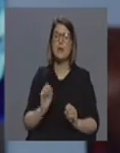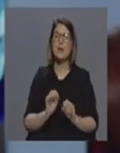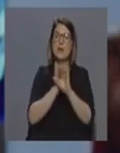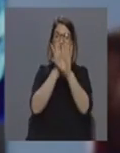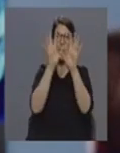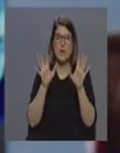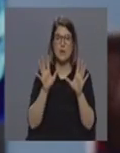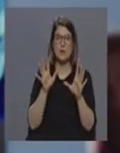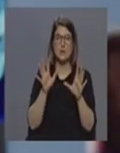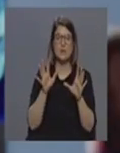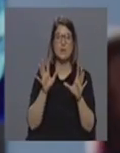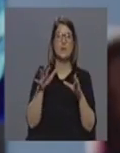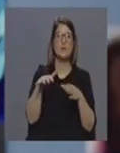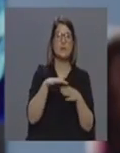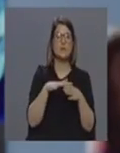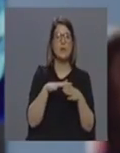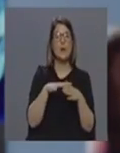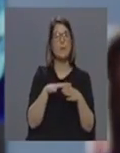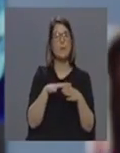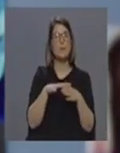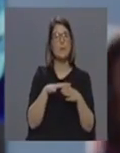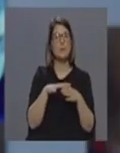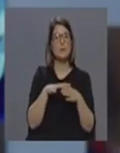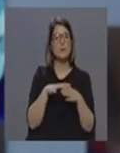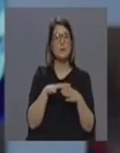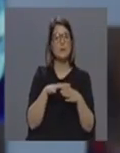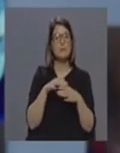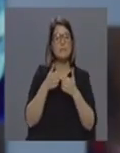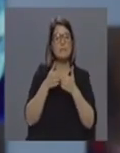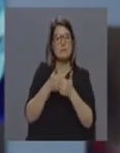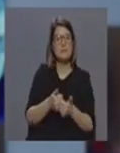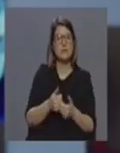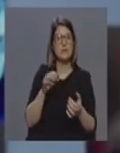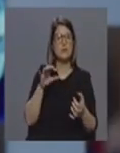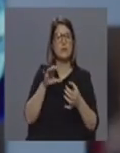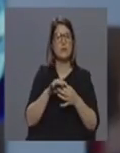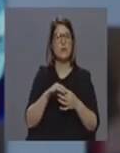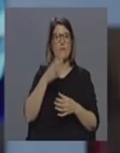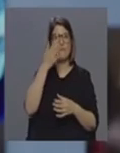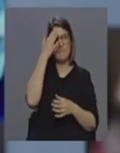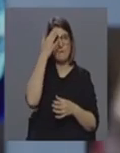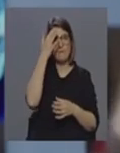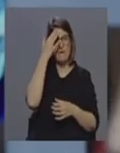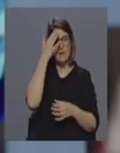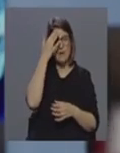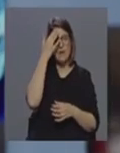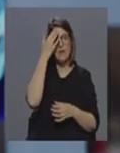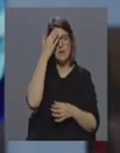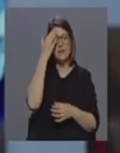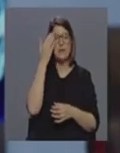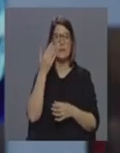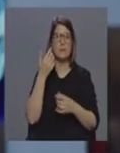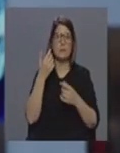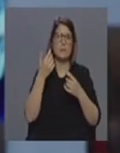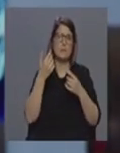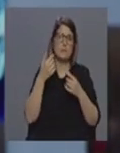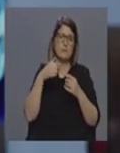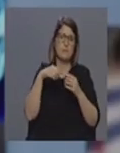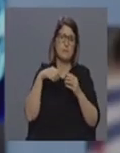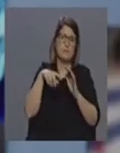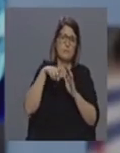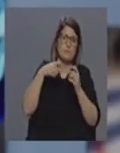a ser atuado consoante ao fim e ao cabo entanto também a provisão e as necessidades que ao fim e ao cabo entanto serão necessárias para a região